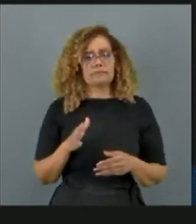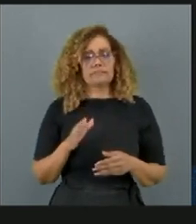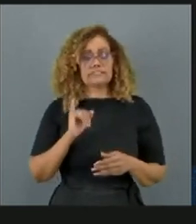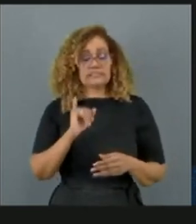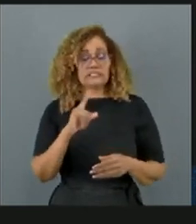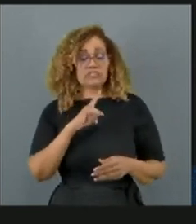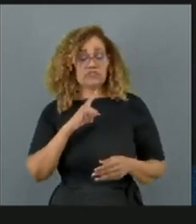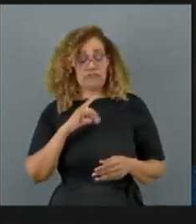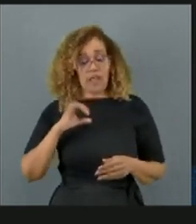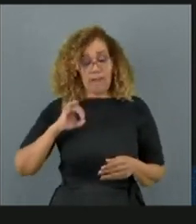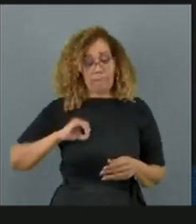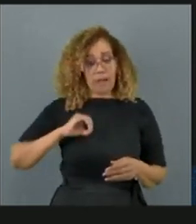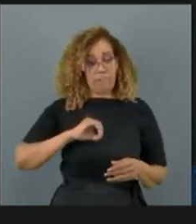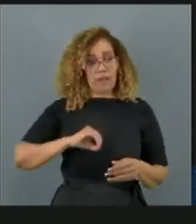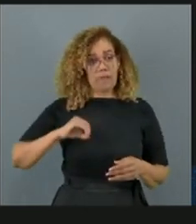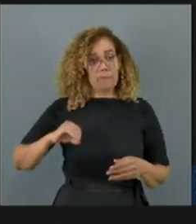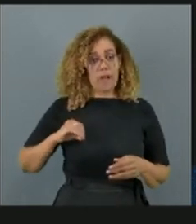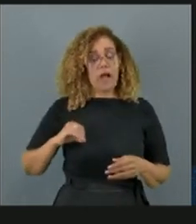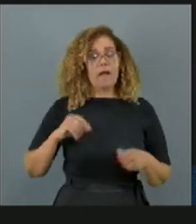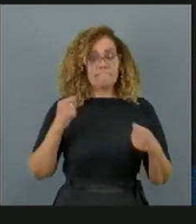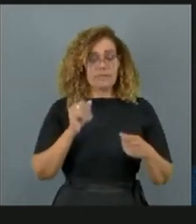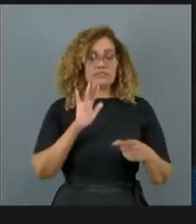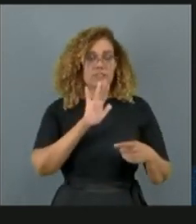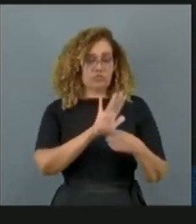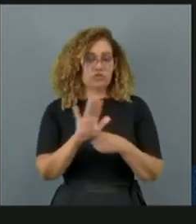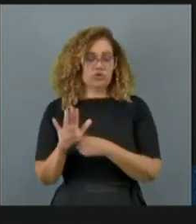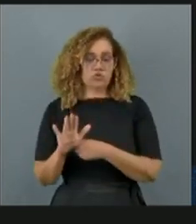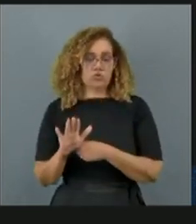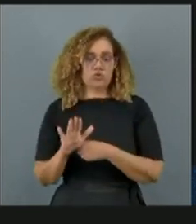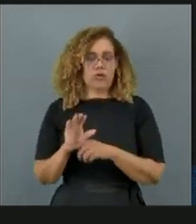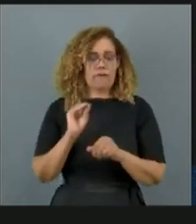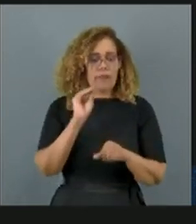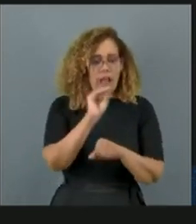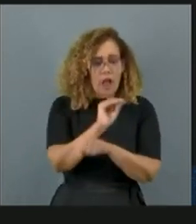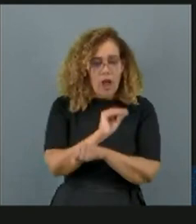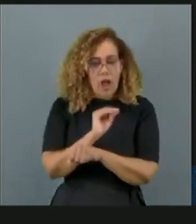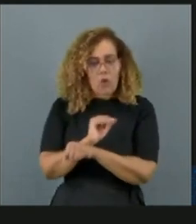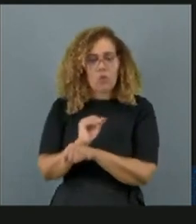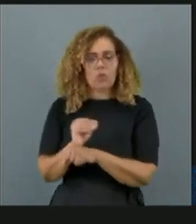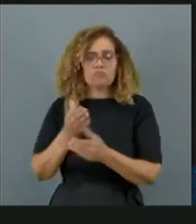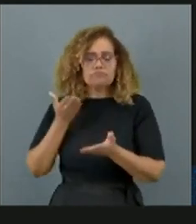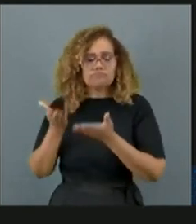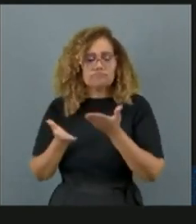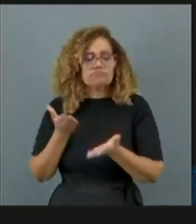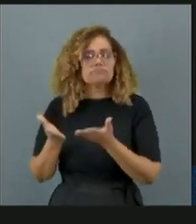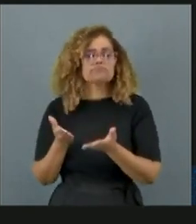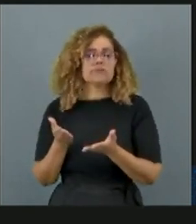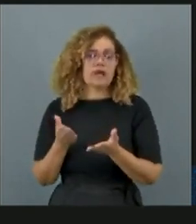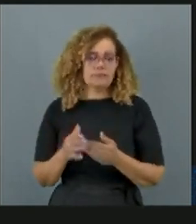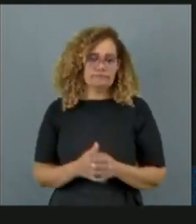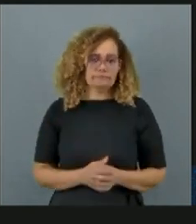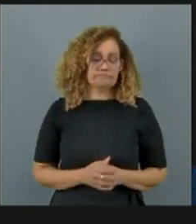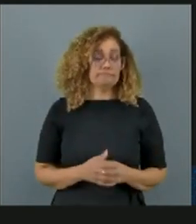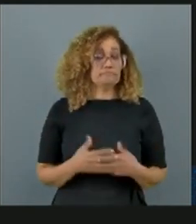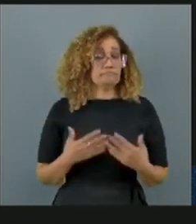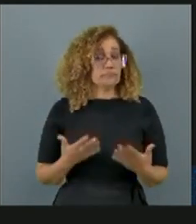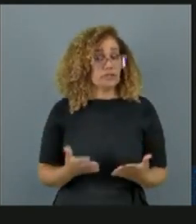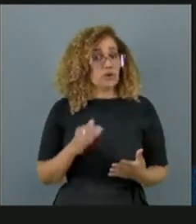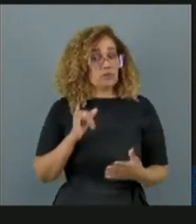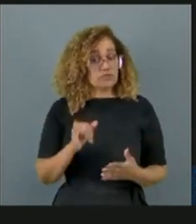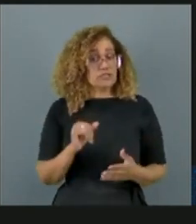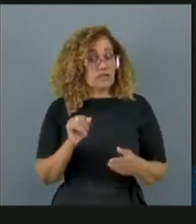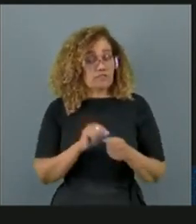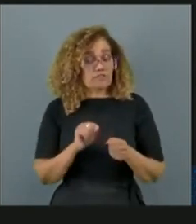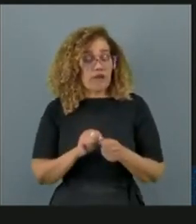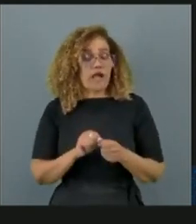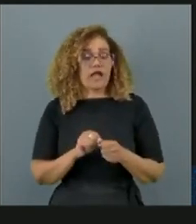nódulo e que precisa de ajuda para poder cuidar-se. Muito bem. Quando fazemos o Novembro